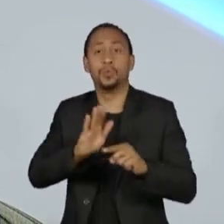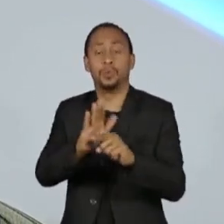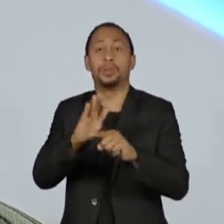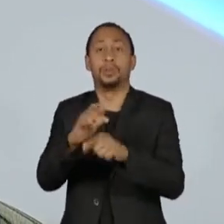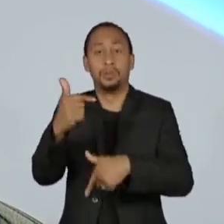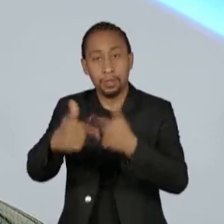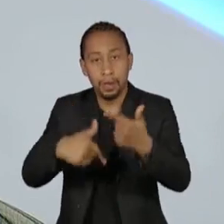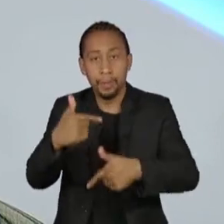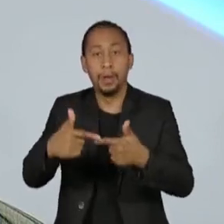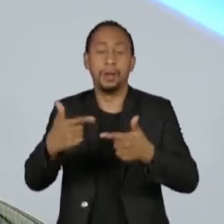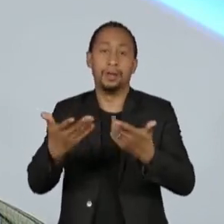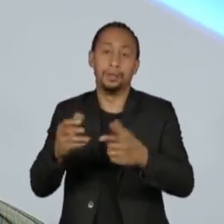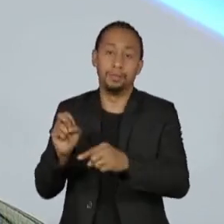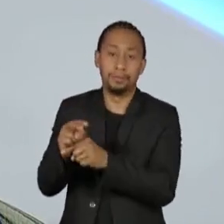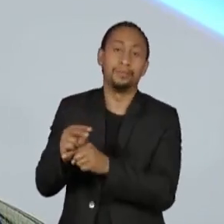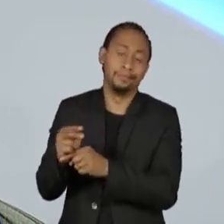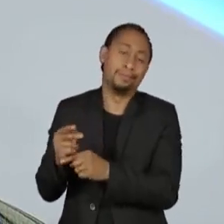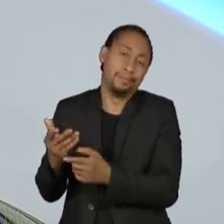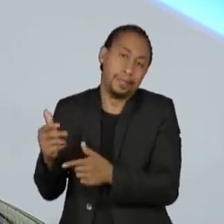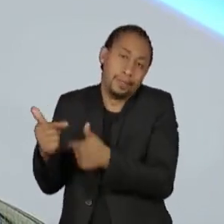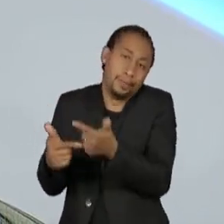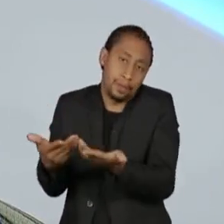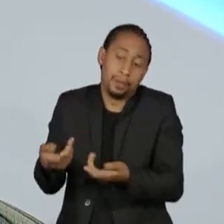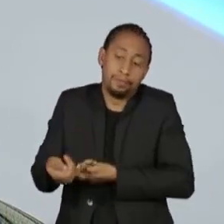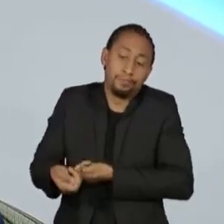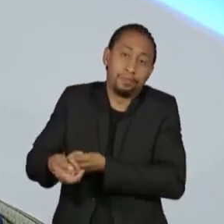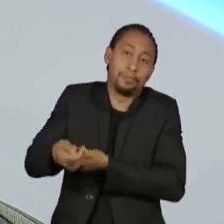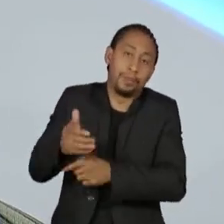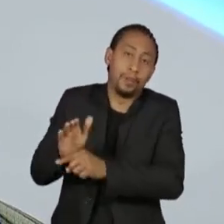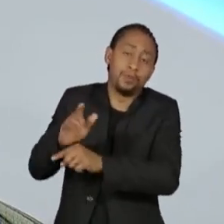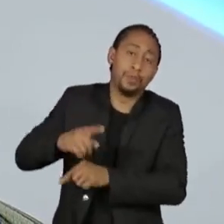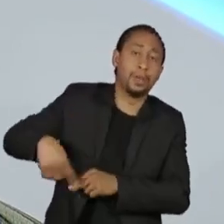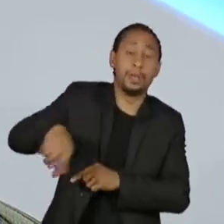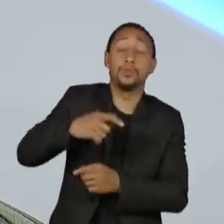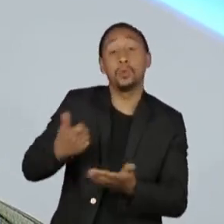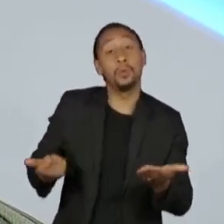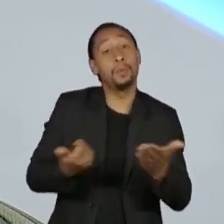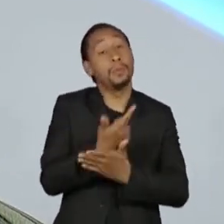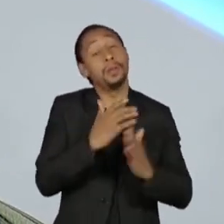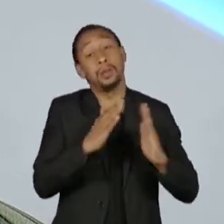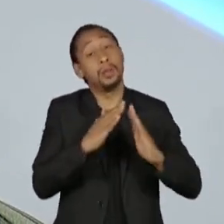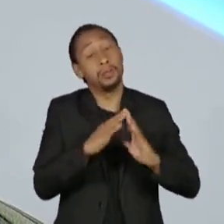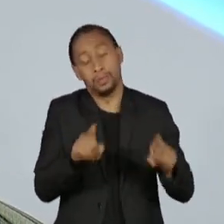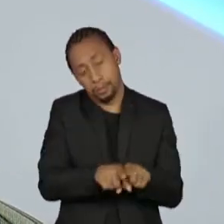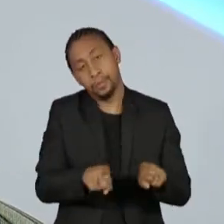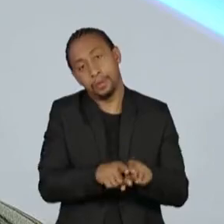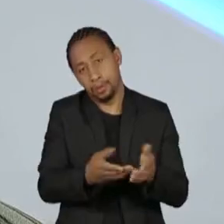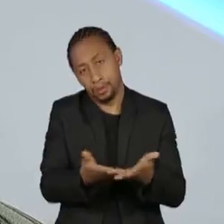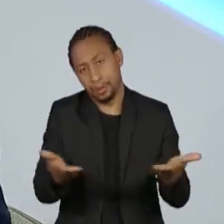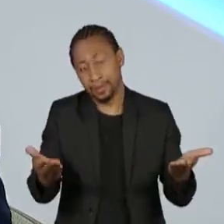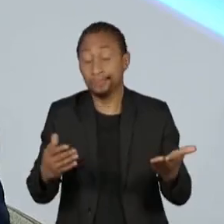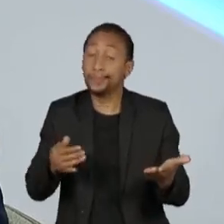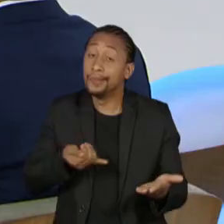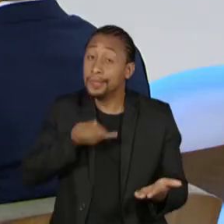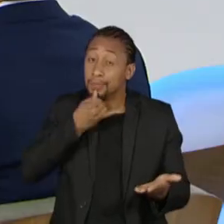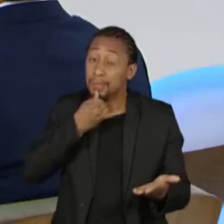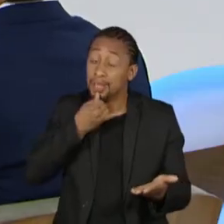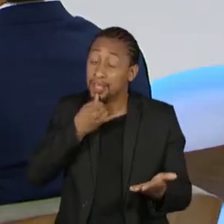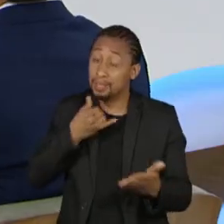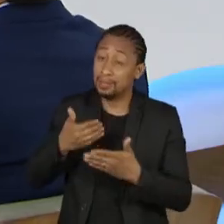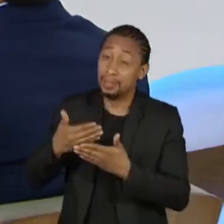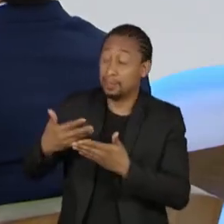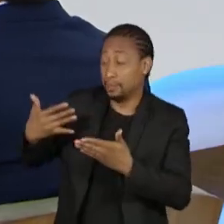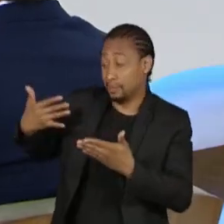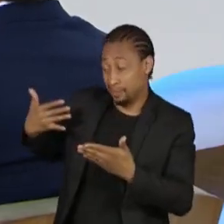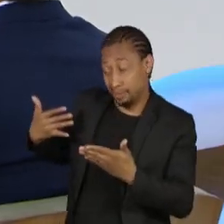acessarem o mercado com os subsídios possíveis e comprar a sua unidade habitacional. Infelizmente, nos últimos anos o Brasil andou para trás